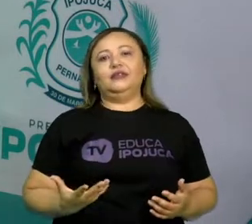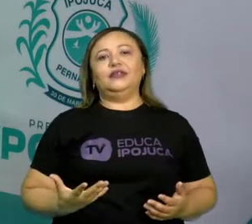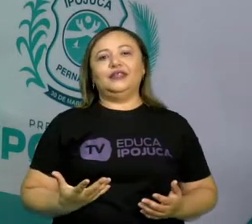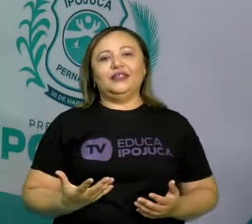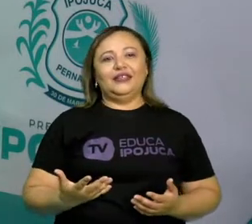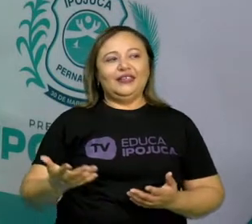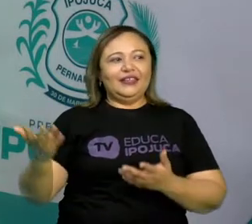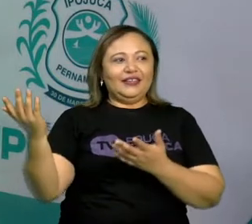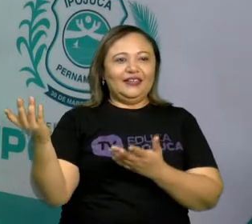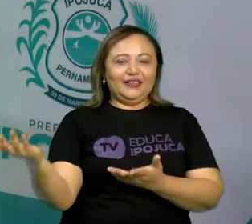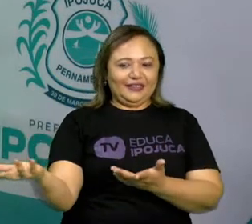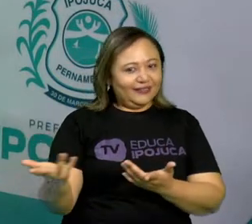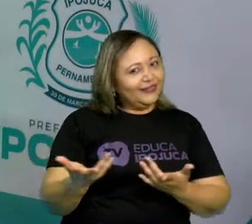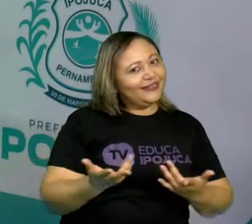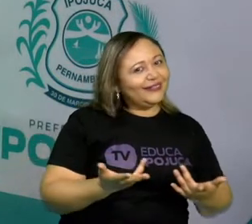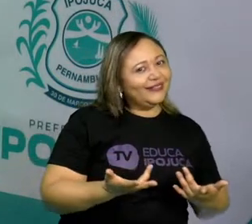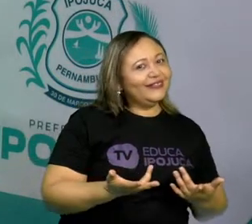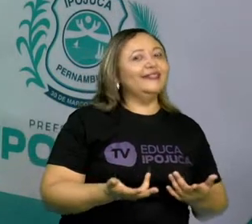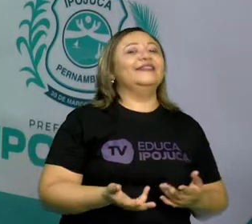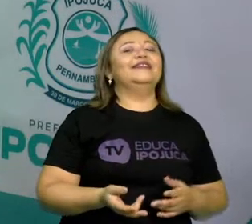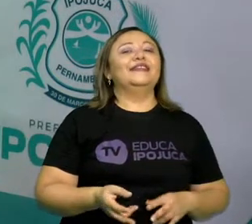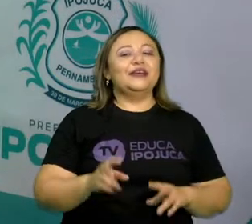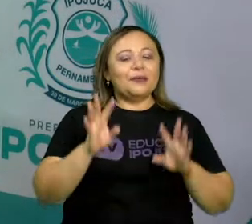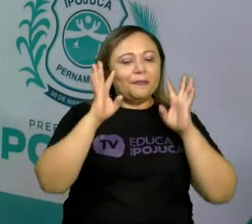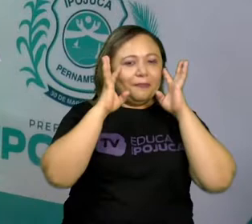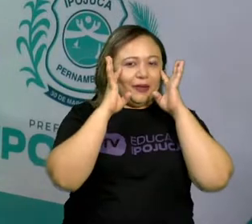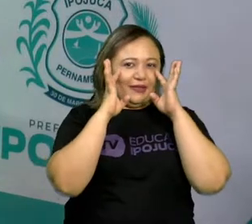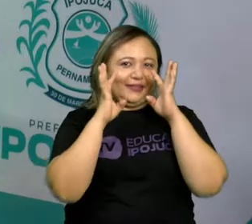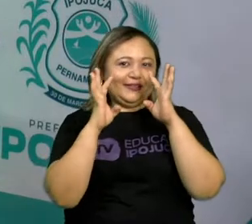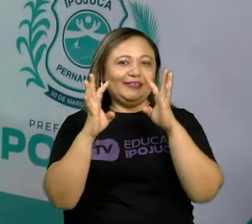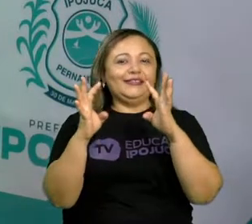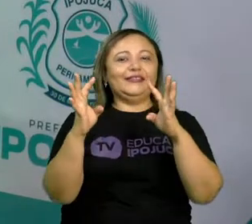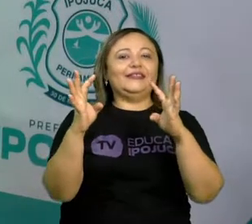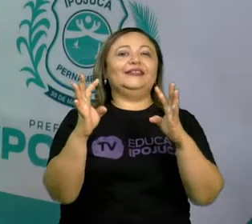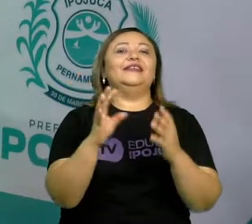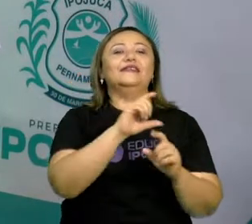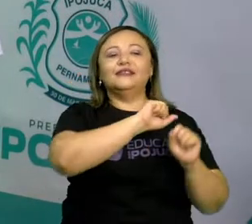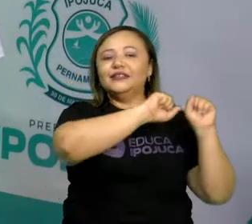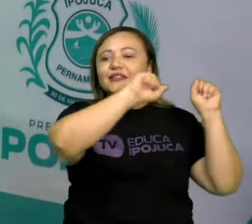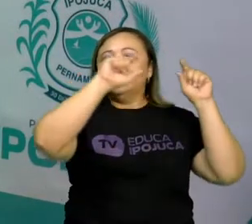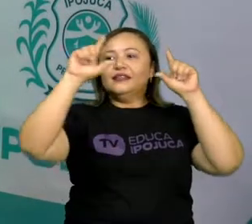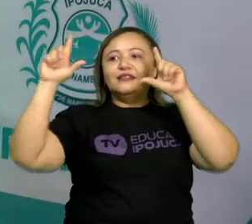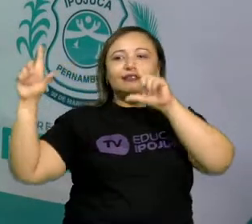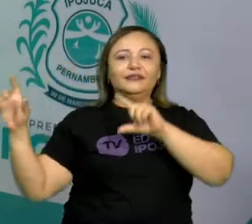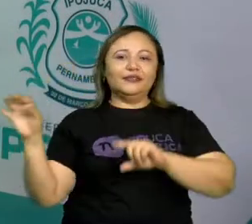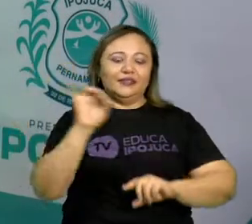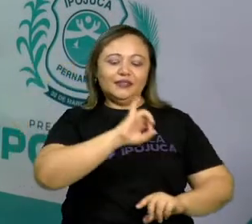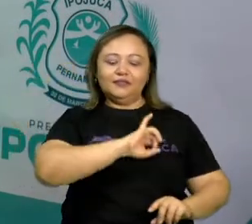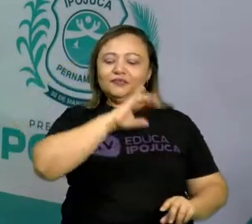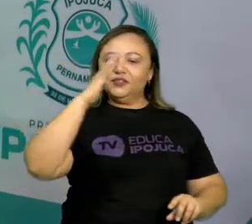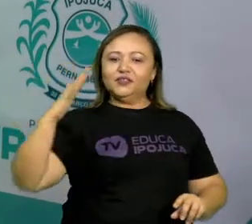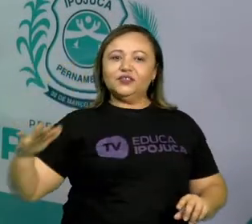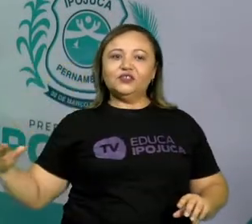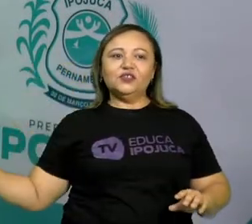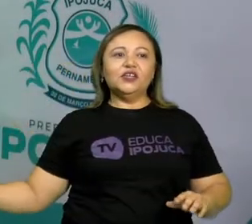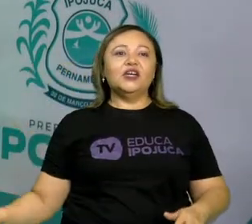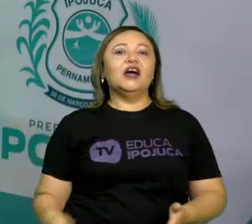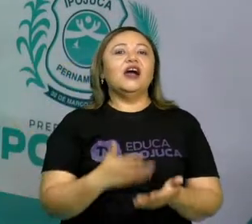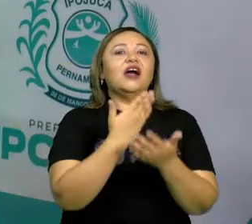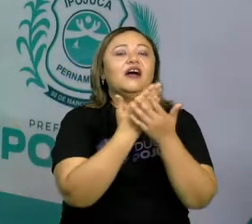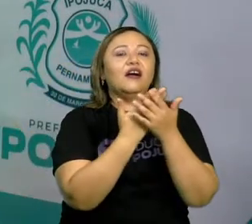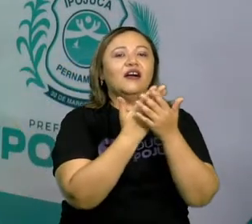sentar no sofá e sejam bem-vindas para a nossa TV Ipojuca e para a nossa aula de